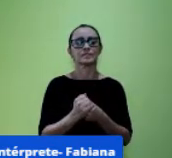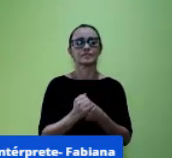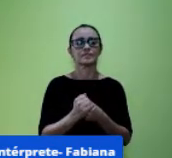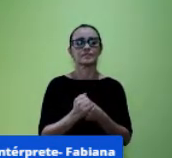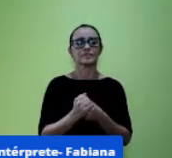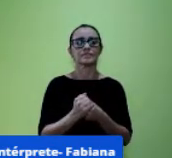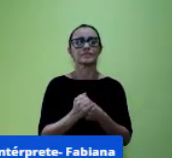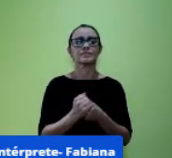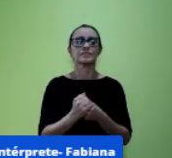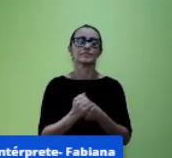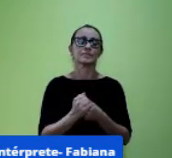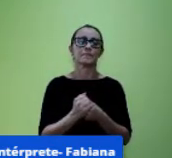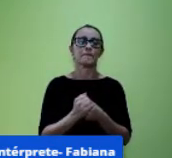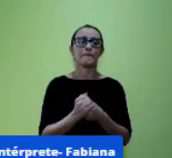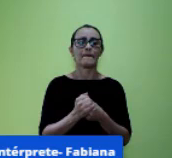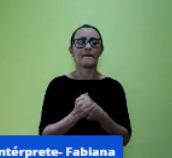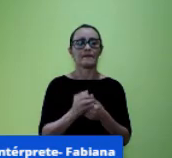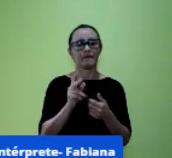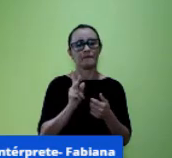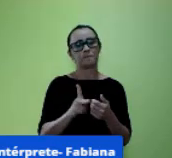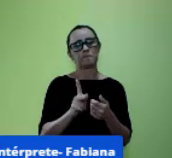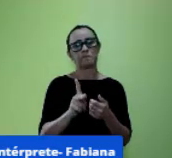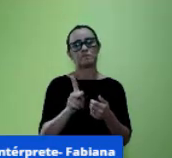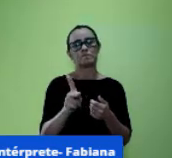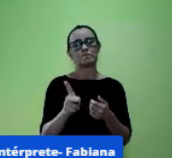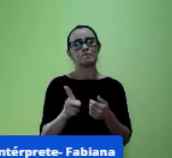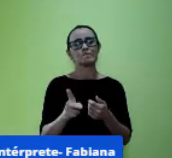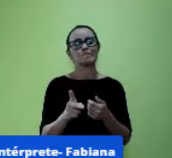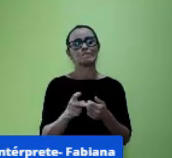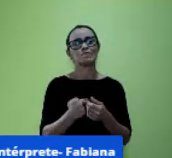continuando aqui nossa fala no próximo slide